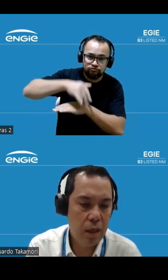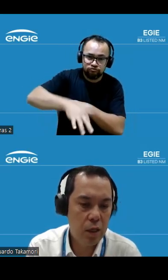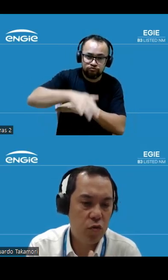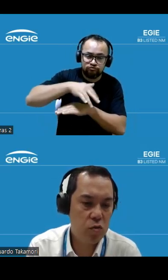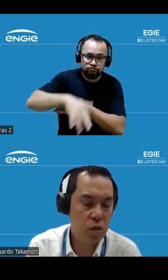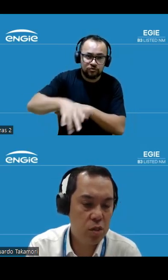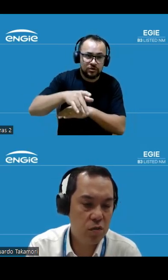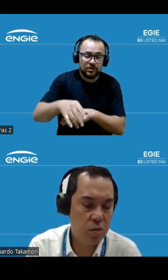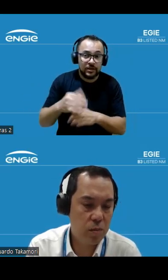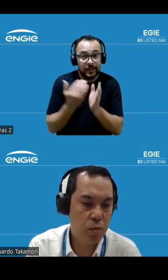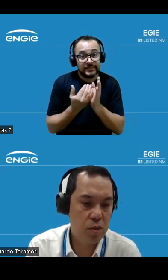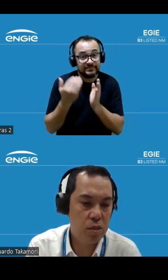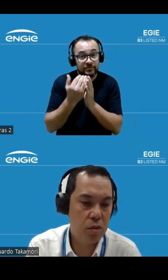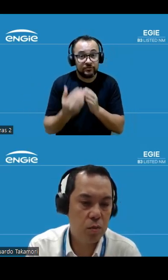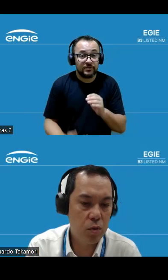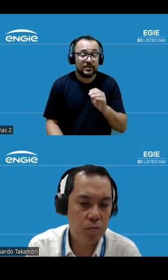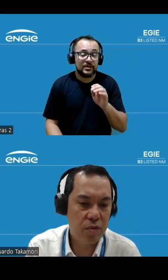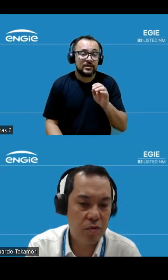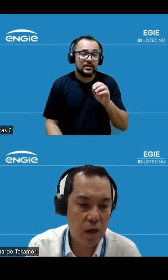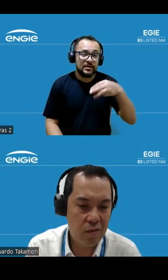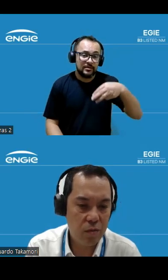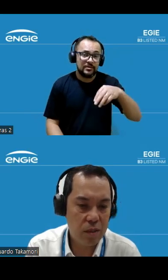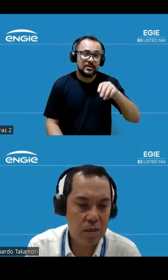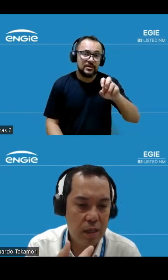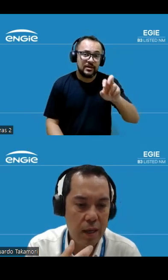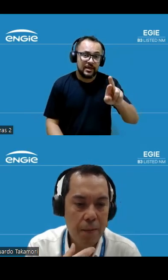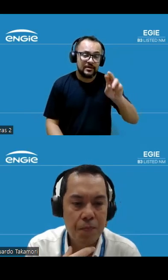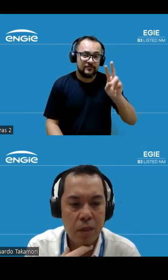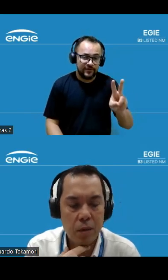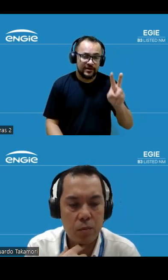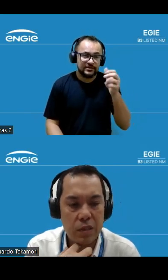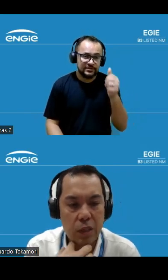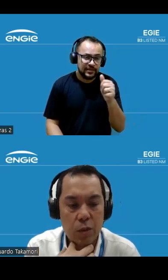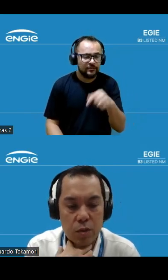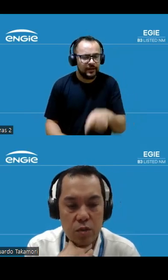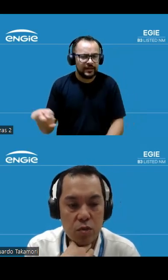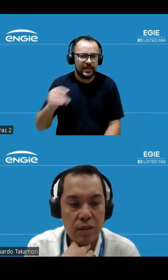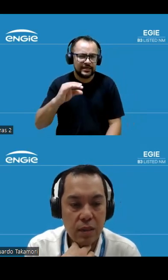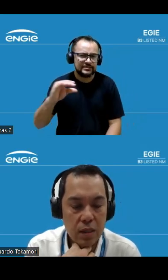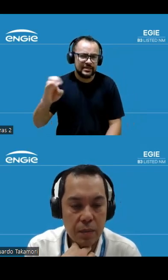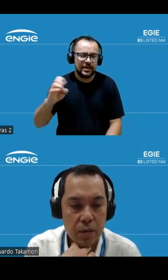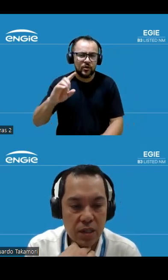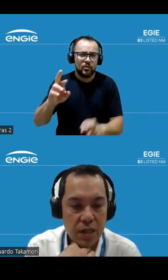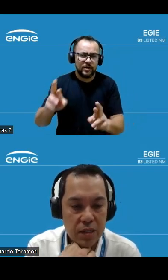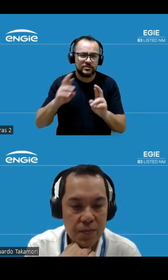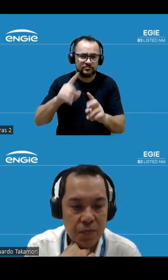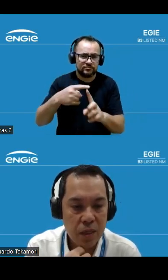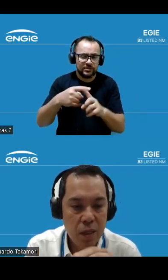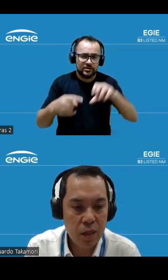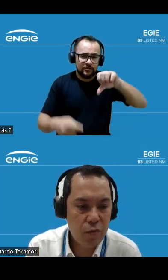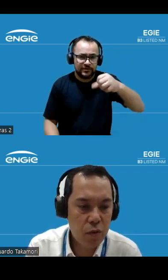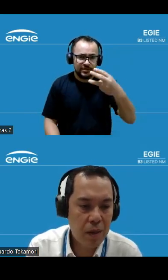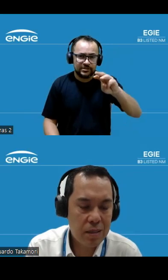e isso fez com que a gente tivesse uma posição muito favorável na CCE, um resultado positivo de 93 milhões de reais,